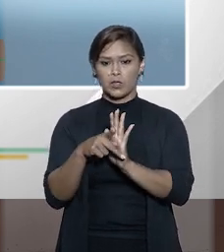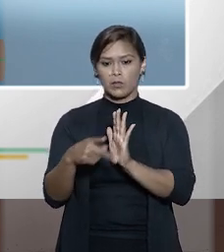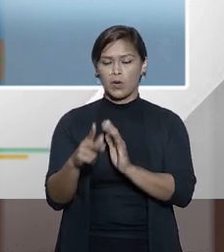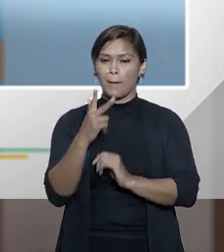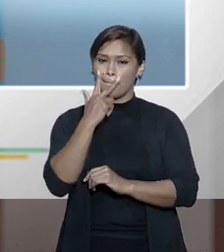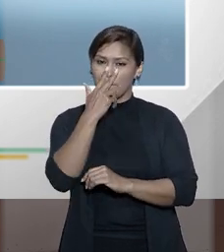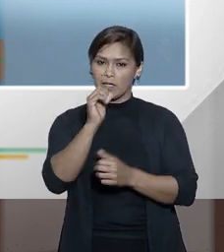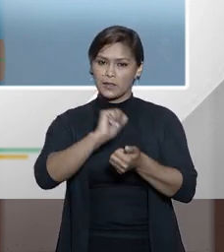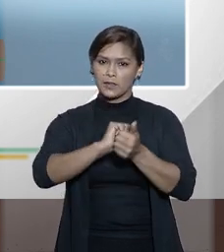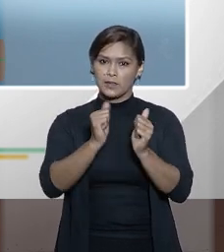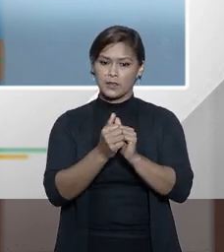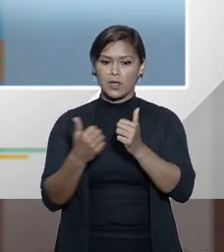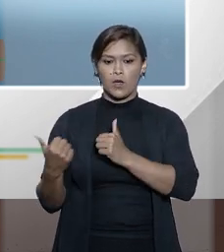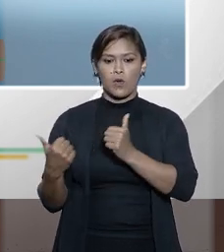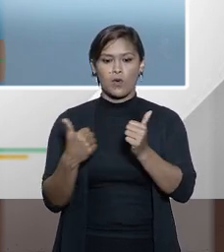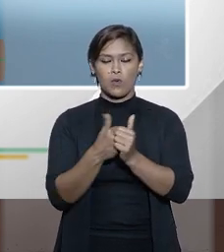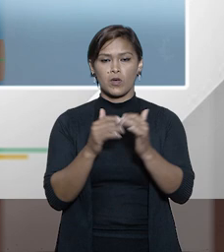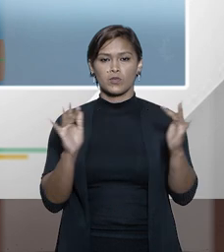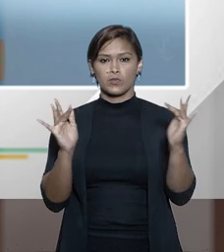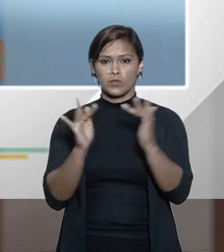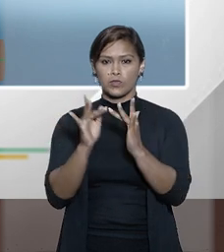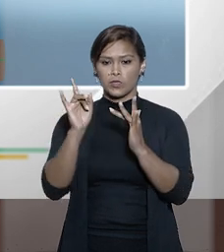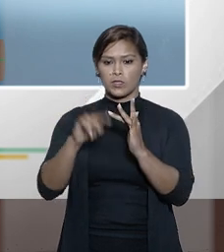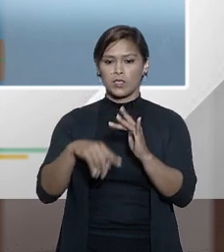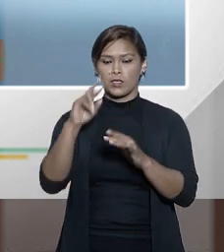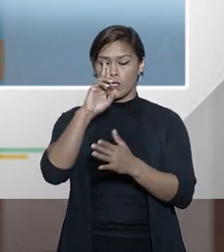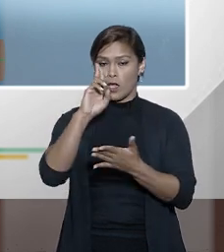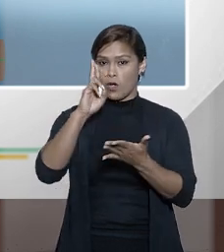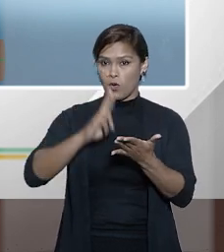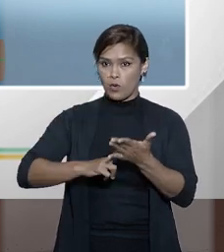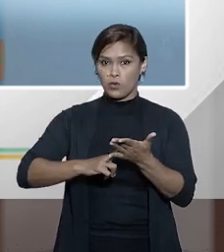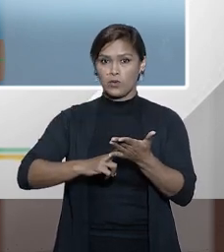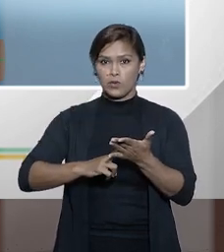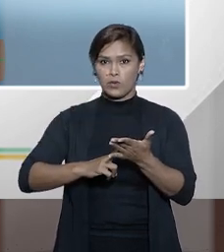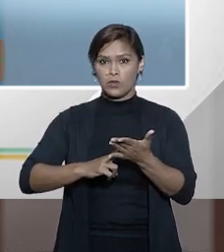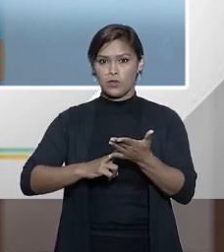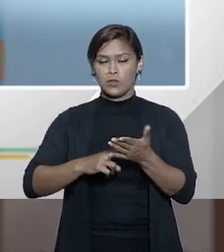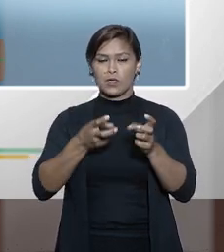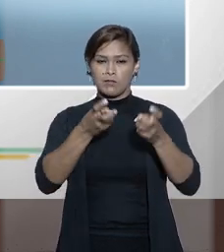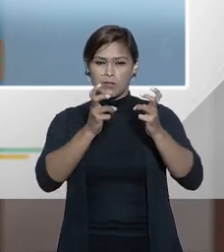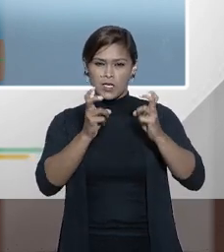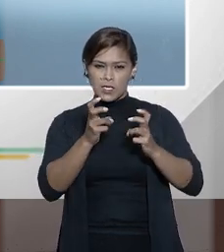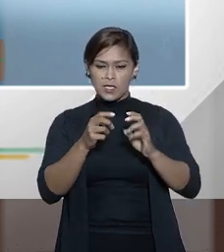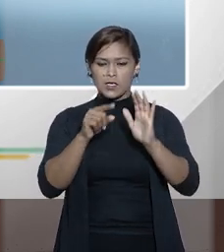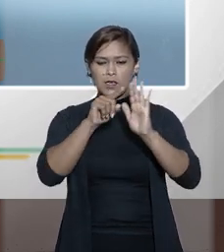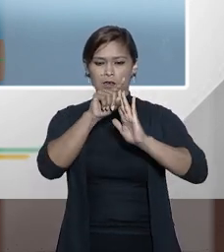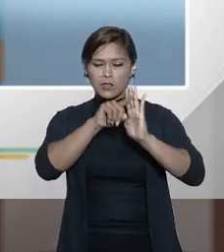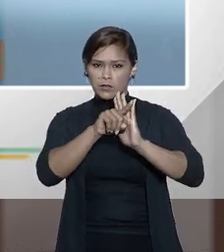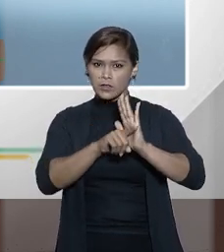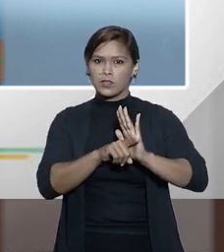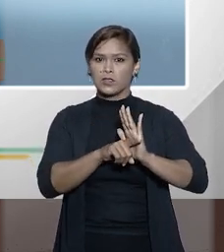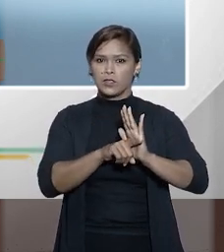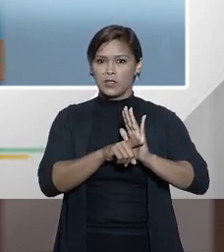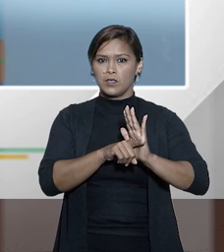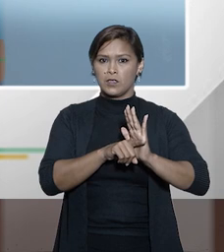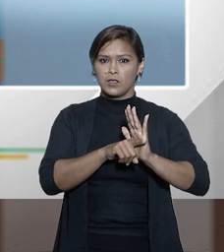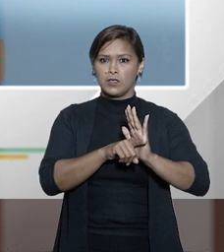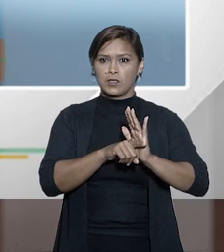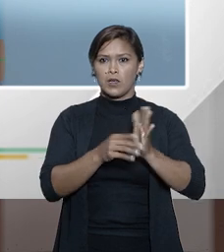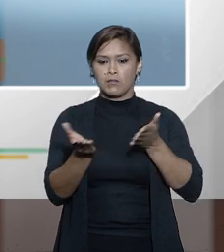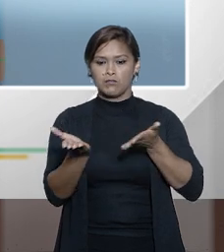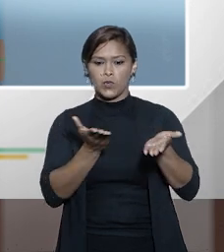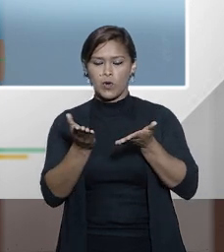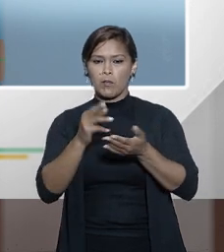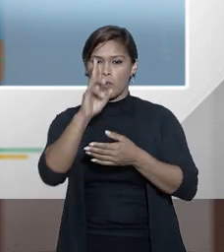me parece o mais adequado o auxílio direto em que autoridades de percepção e de investigação por